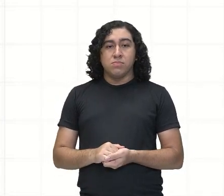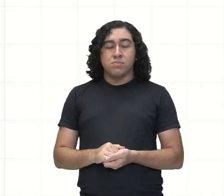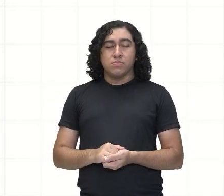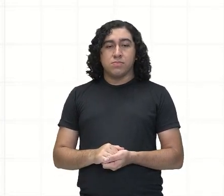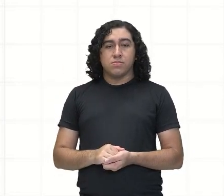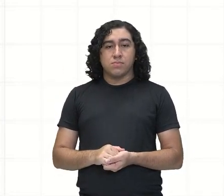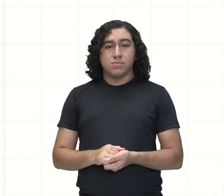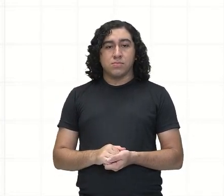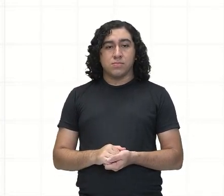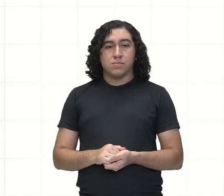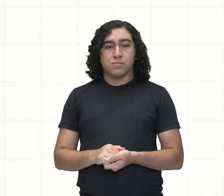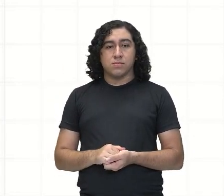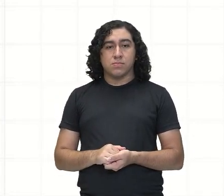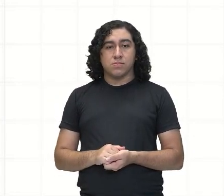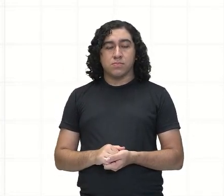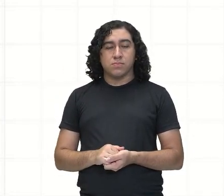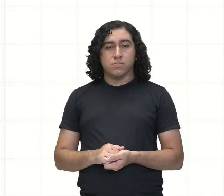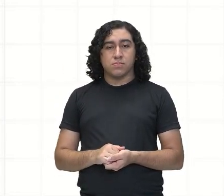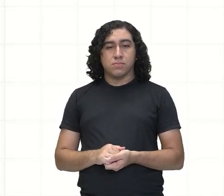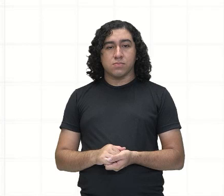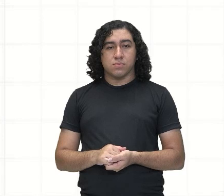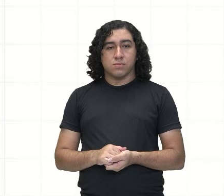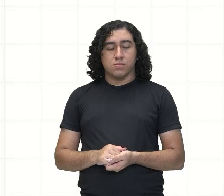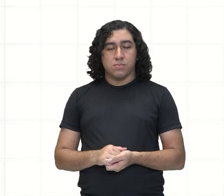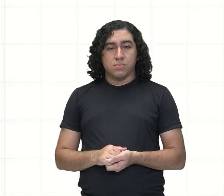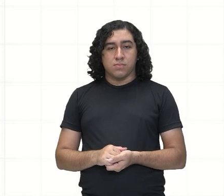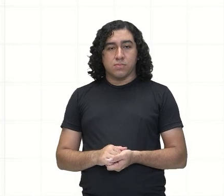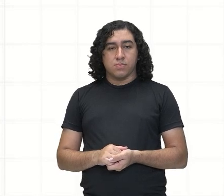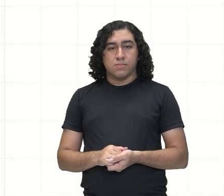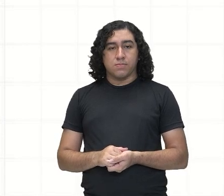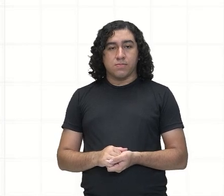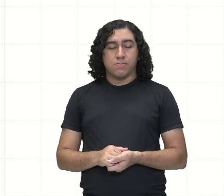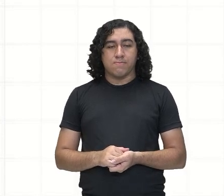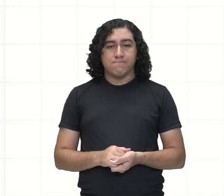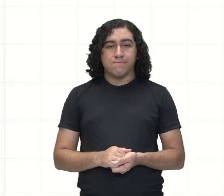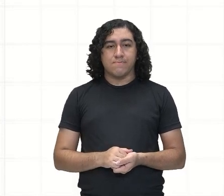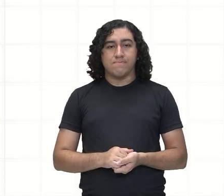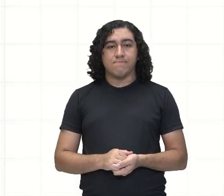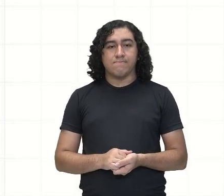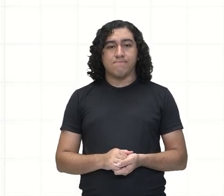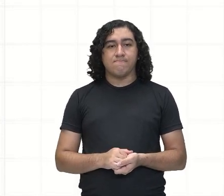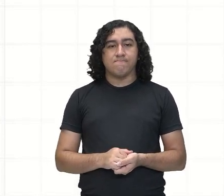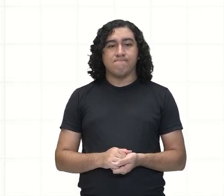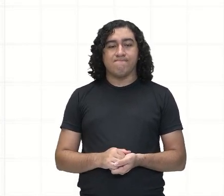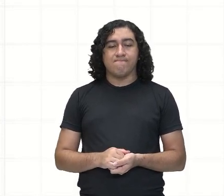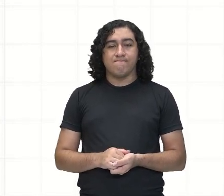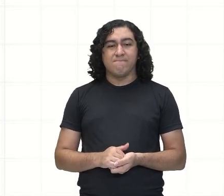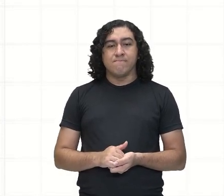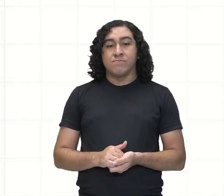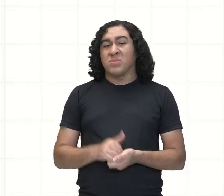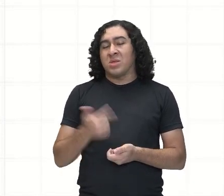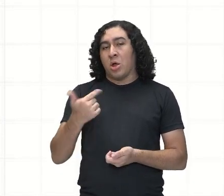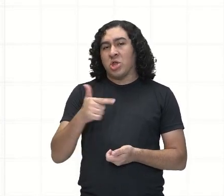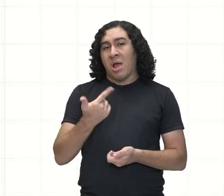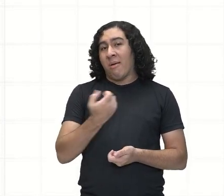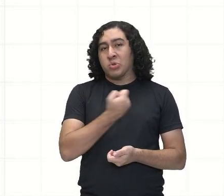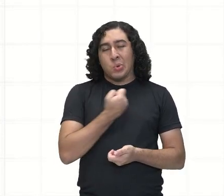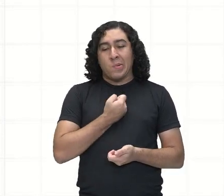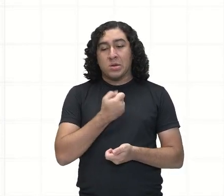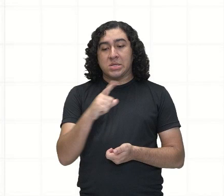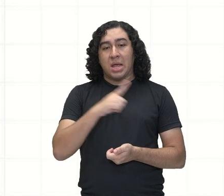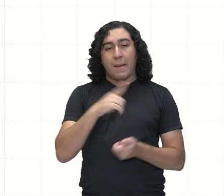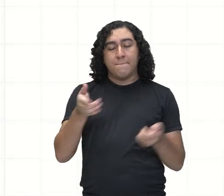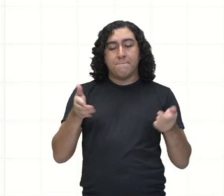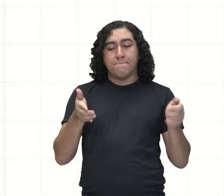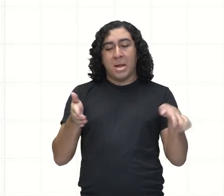irracional. Tá? Ele não tem um período. Ele não tem um... Não vai fazendo isso,